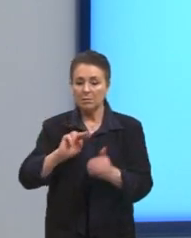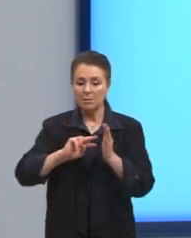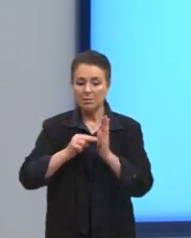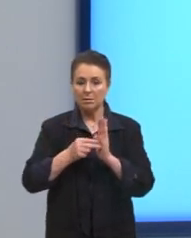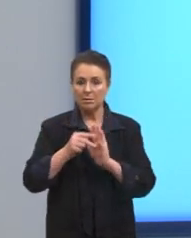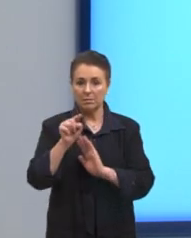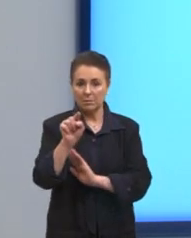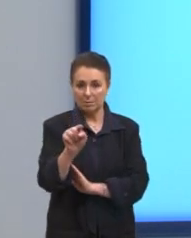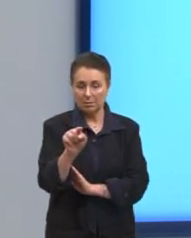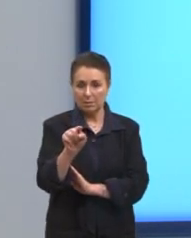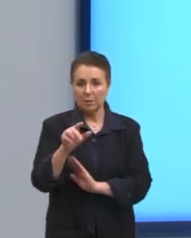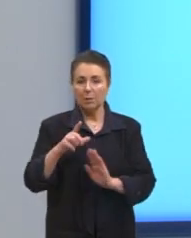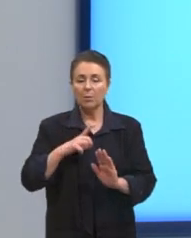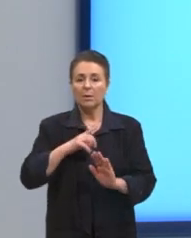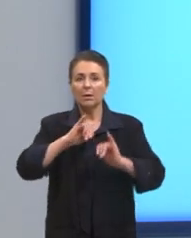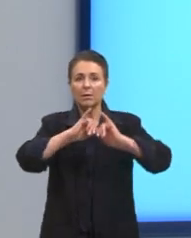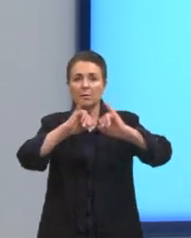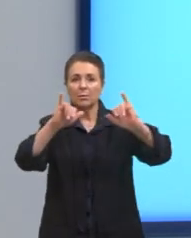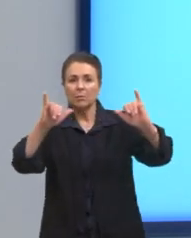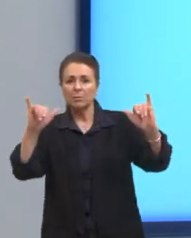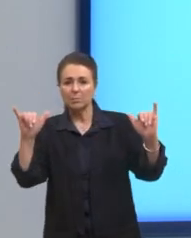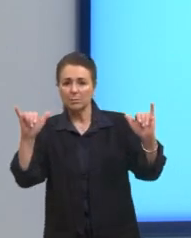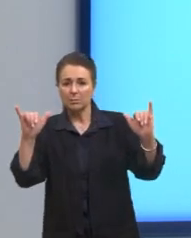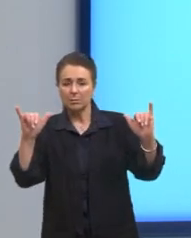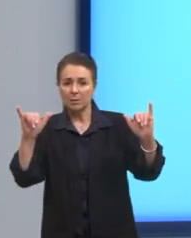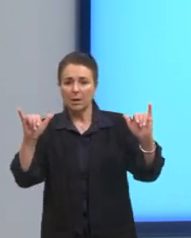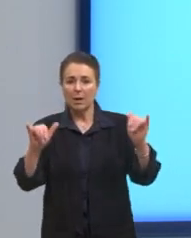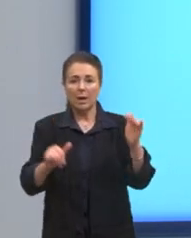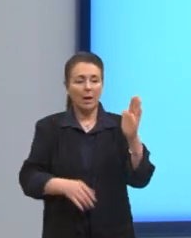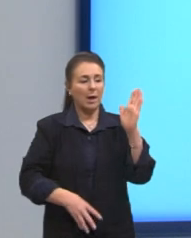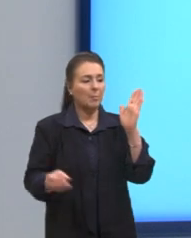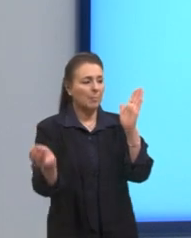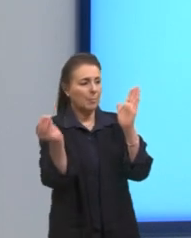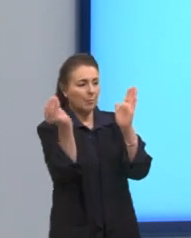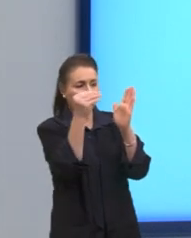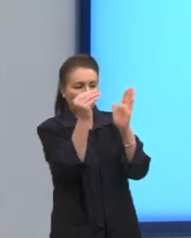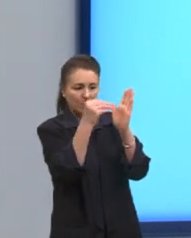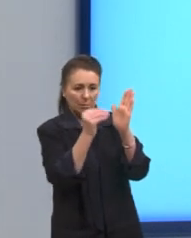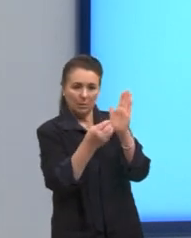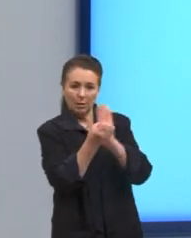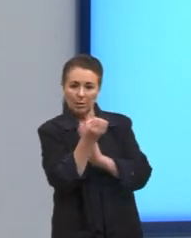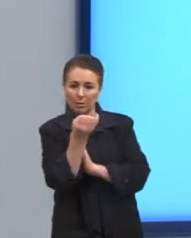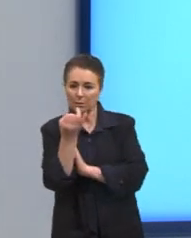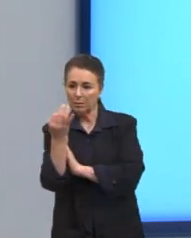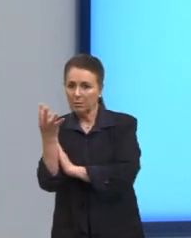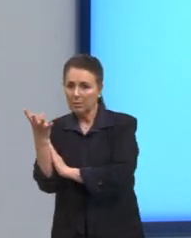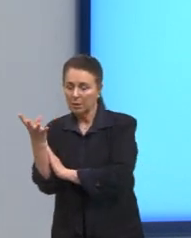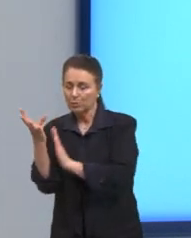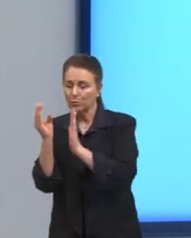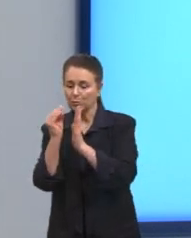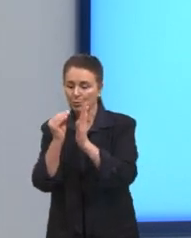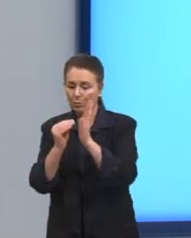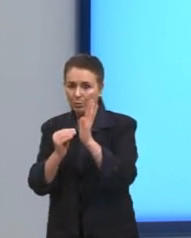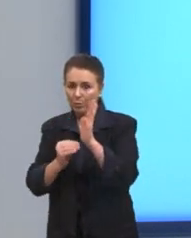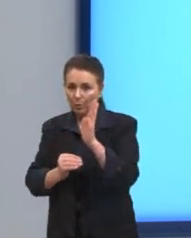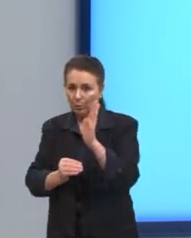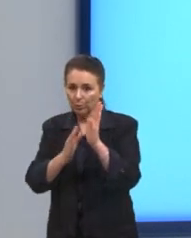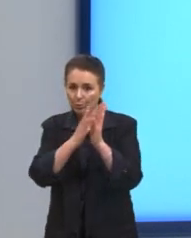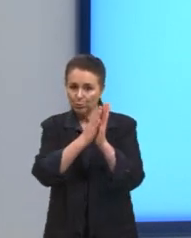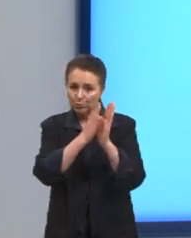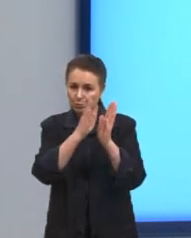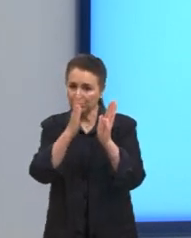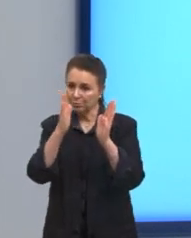O que é o feed de notícias? É o fluxo, a quantidade de conteúdo que percorre